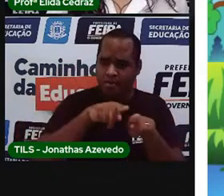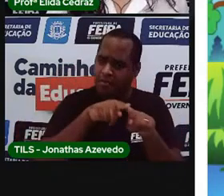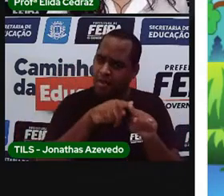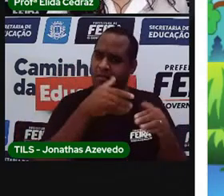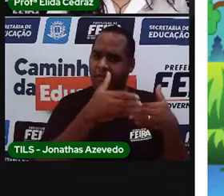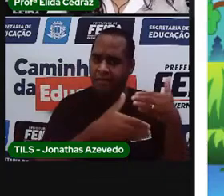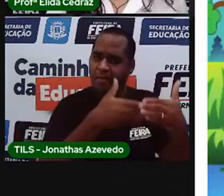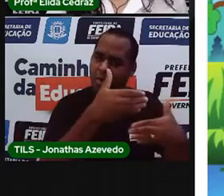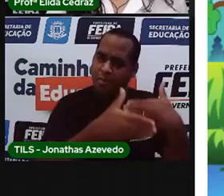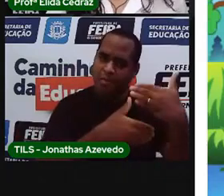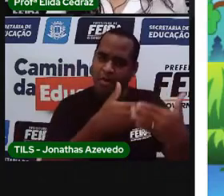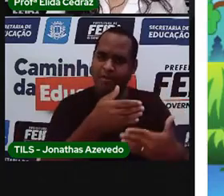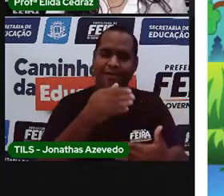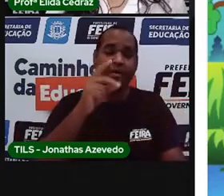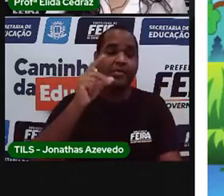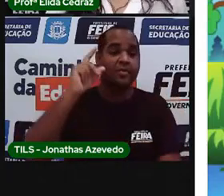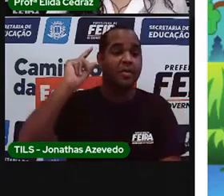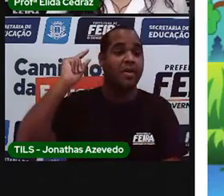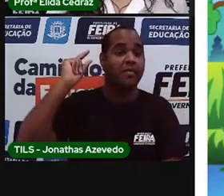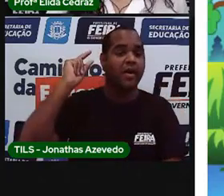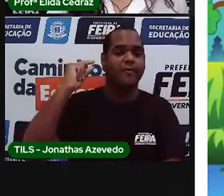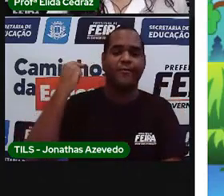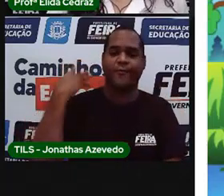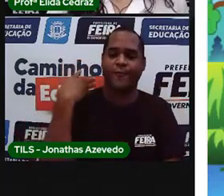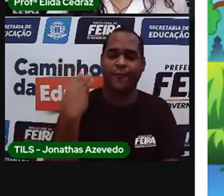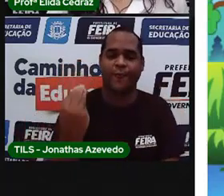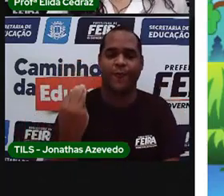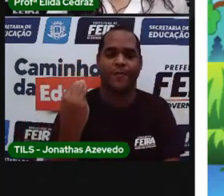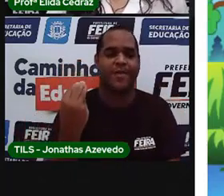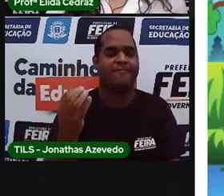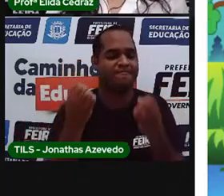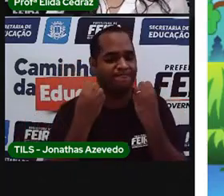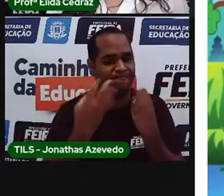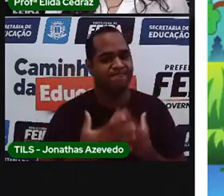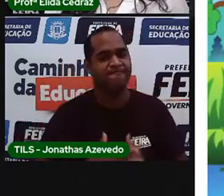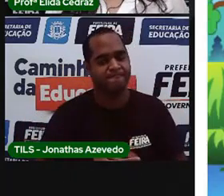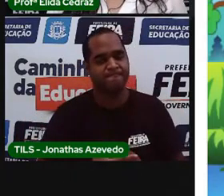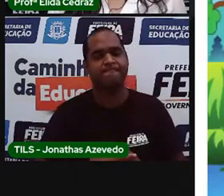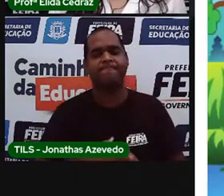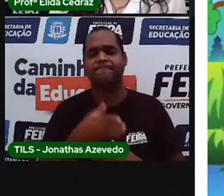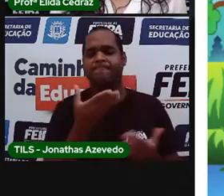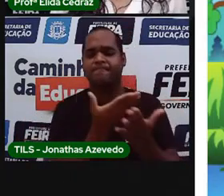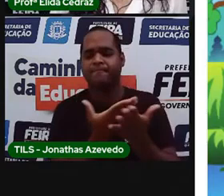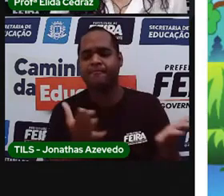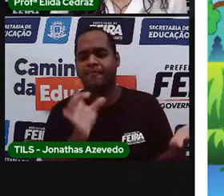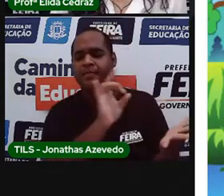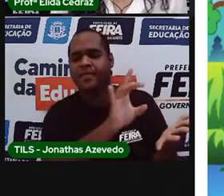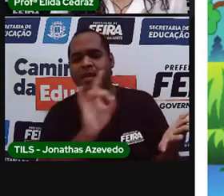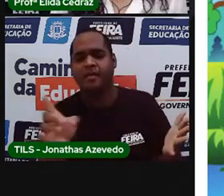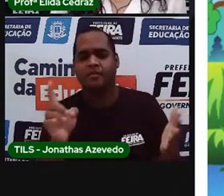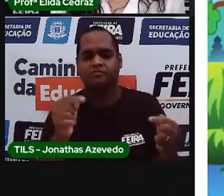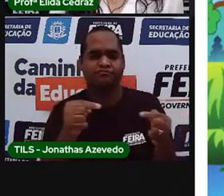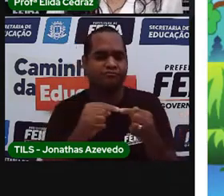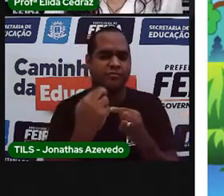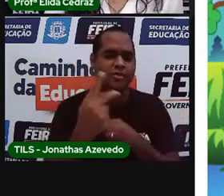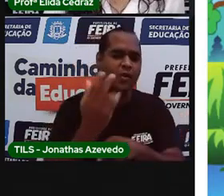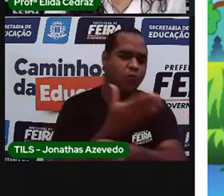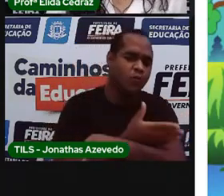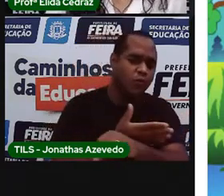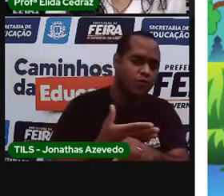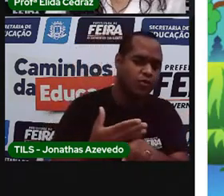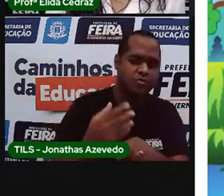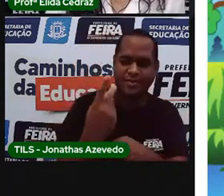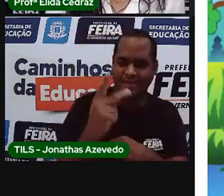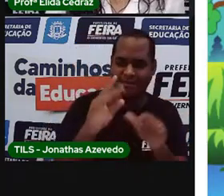eles a tradição dos nossos antepassados. E vocês sabem dizer qual é a